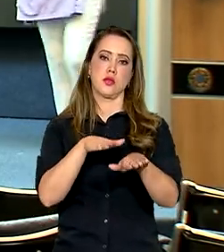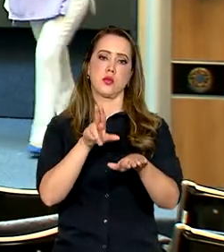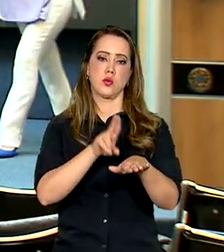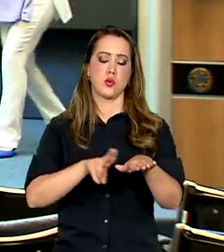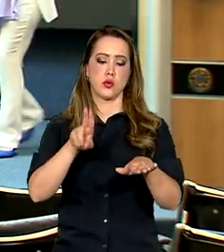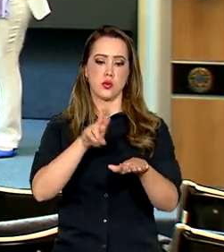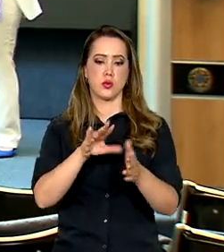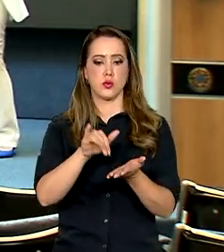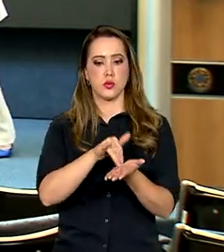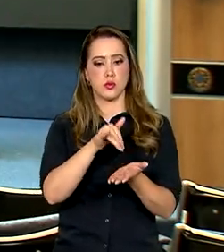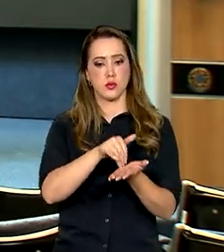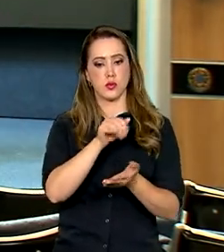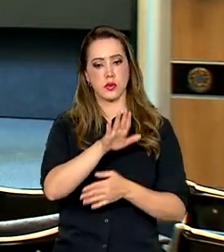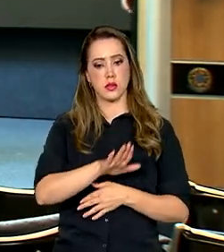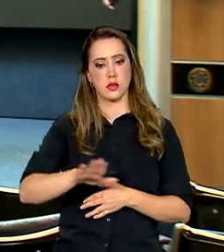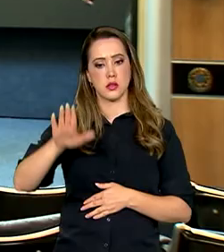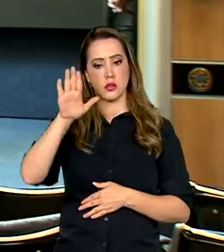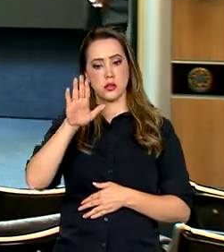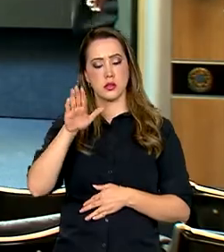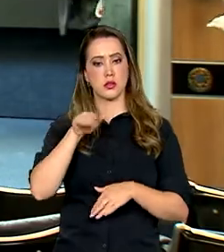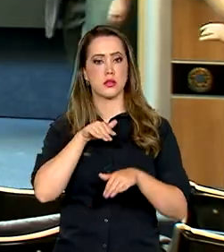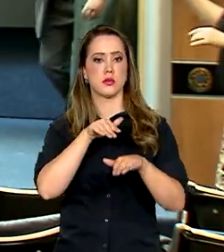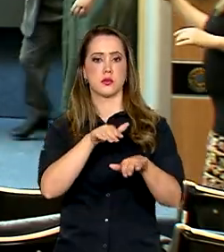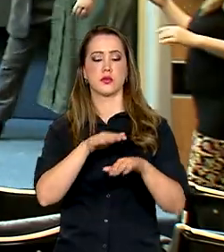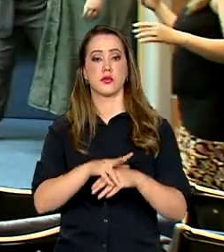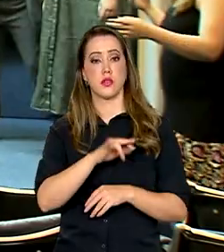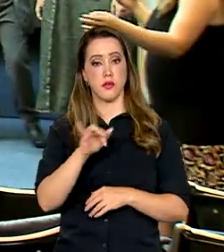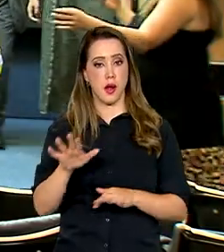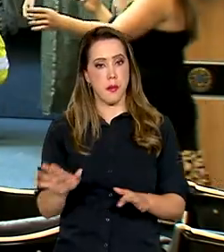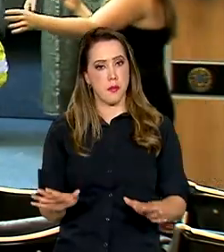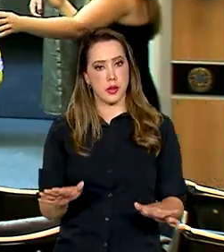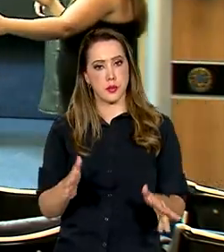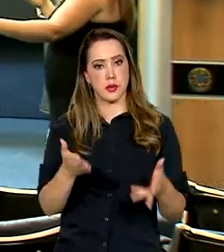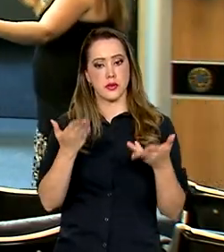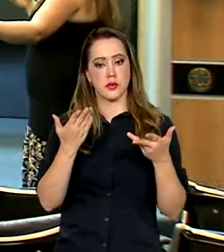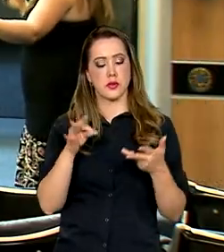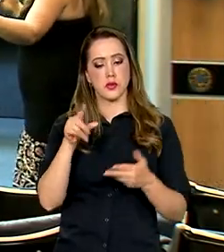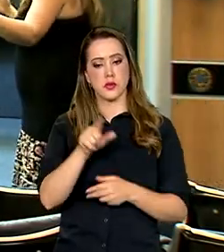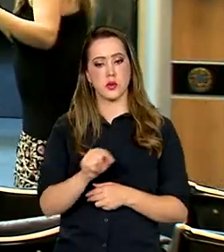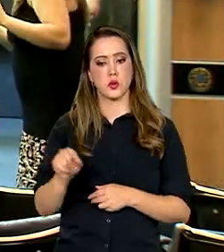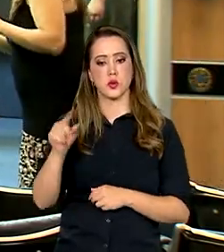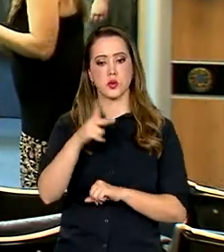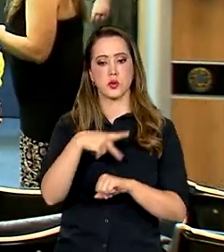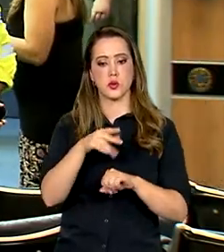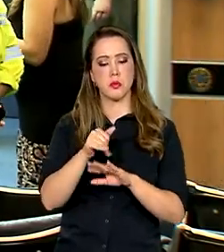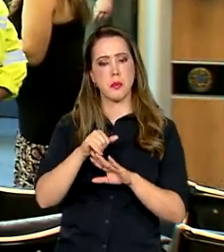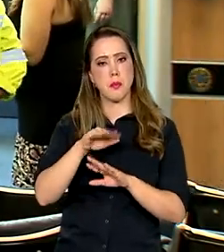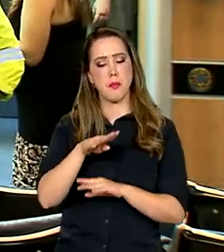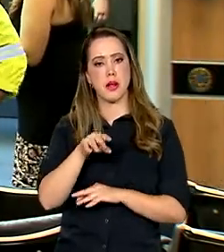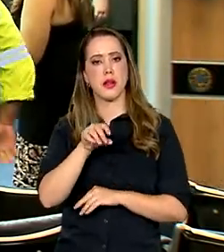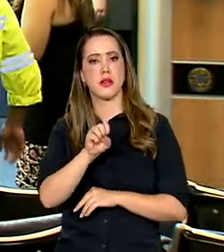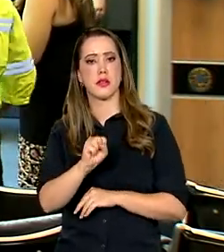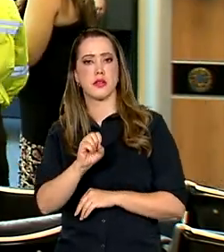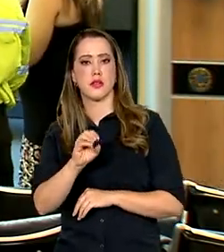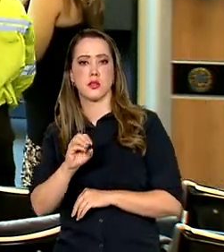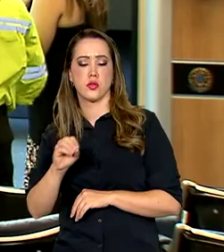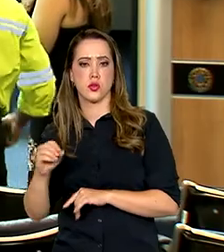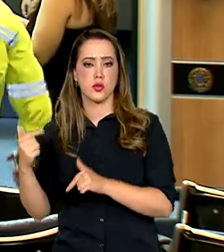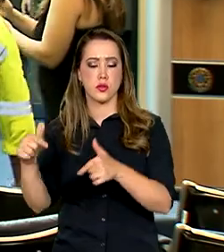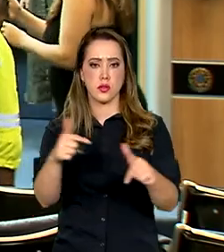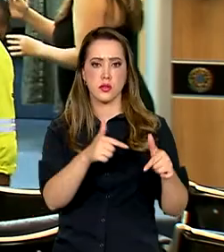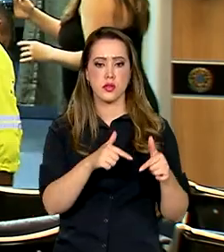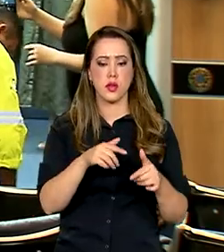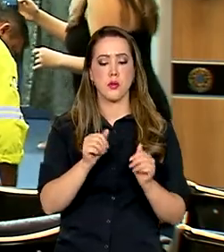meio da Secretaria Nacional de Trânsito, vai promover em todo o país mais de 800 ações